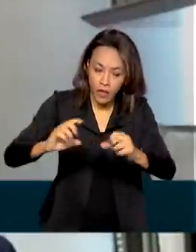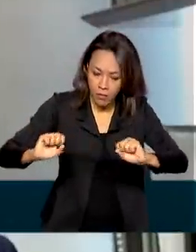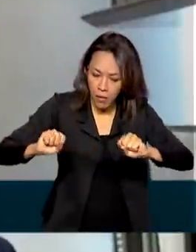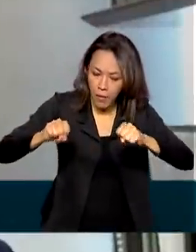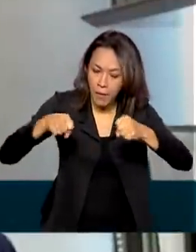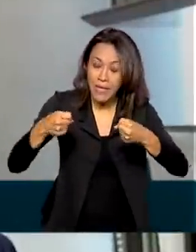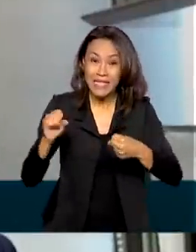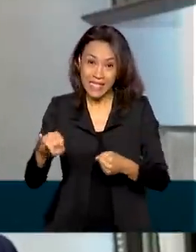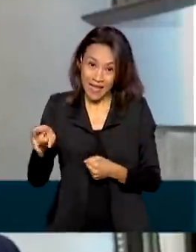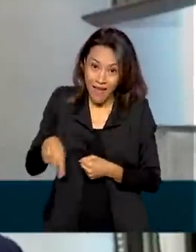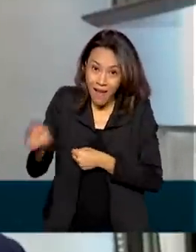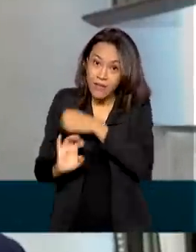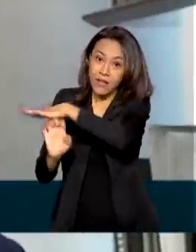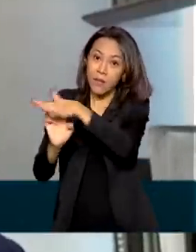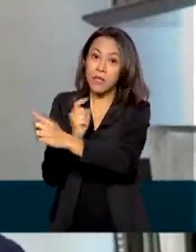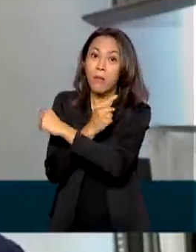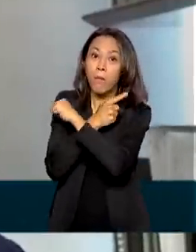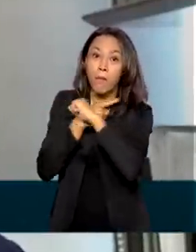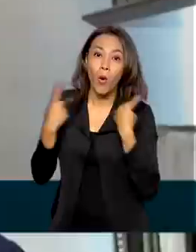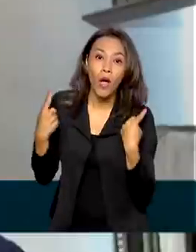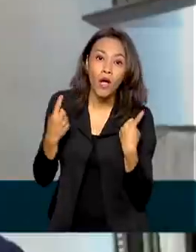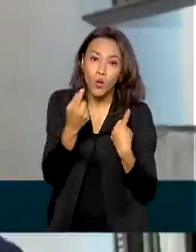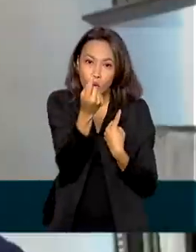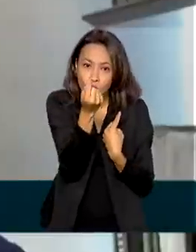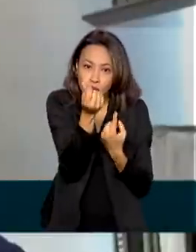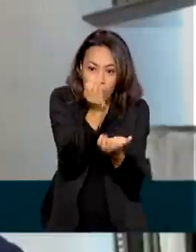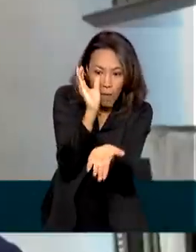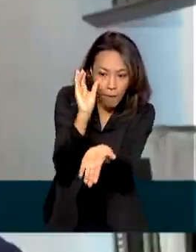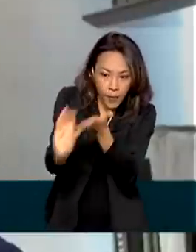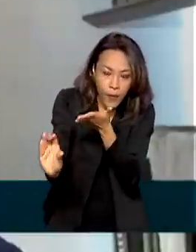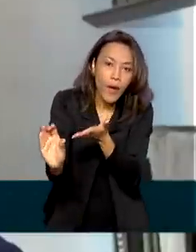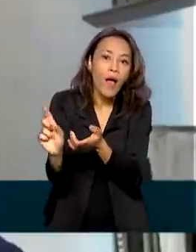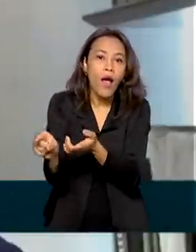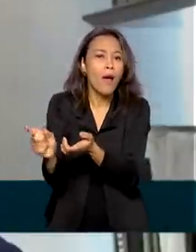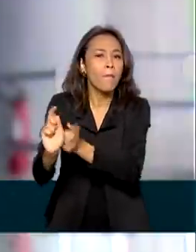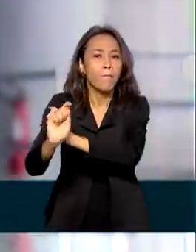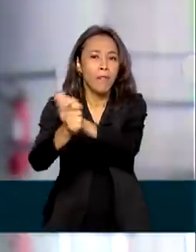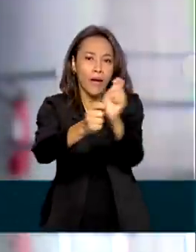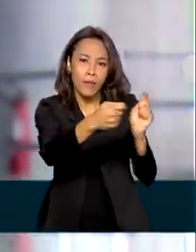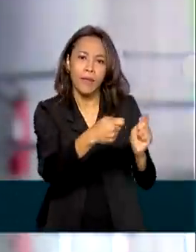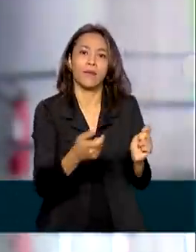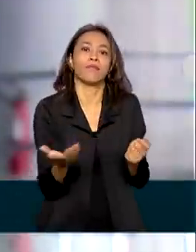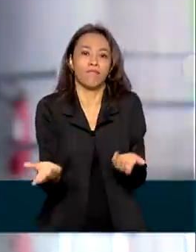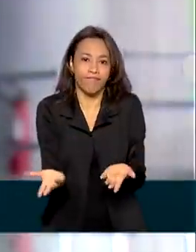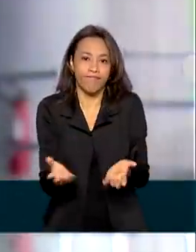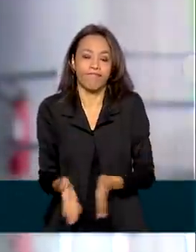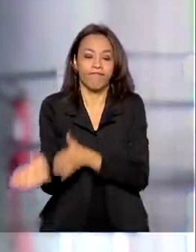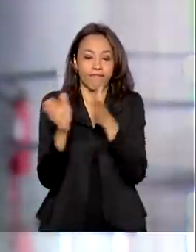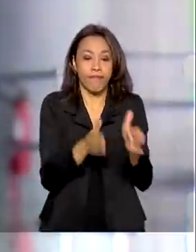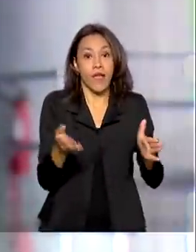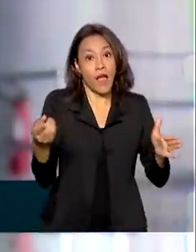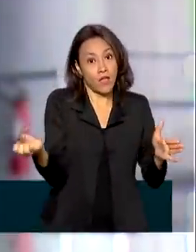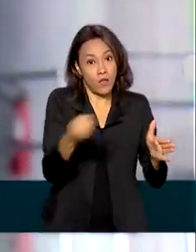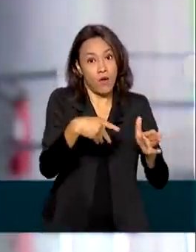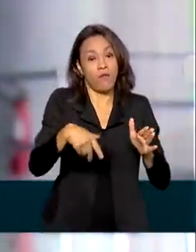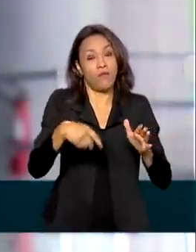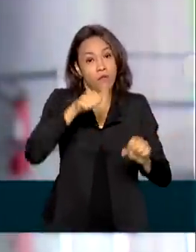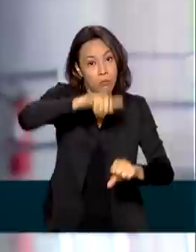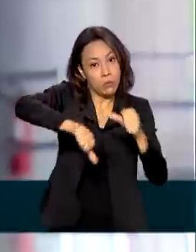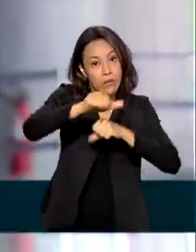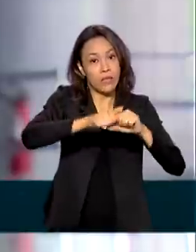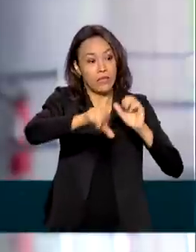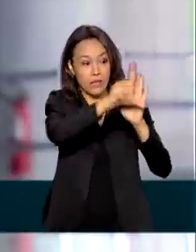hipótese de falência, o primeiro dinheiro que entrar para a massa falida é destinado a pagamento desse credor. As mudanças na nova lei de falências foram